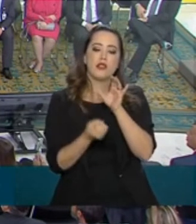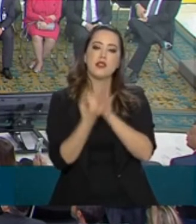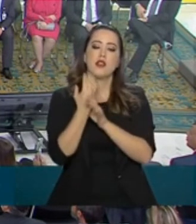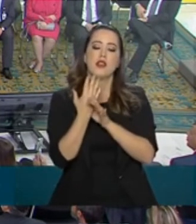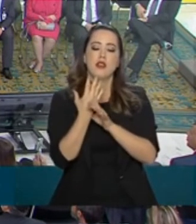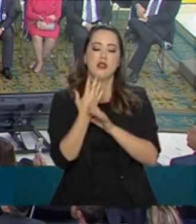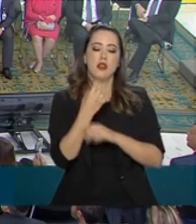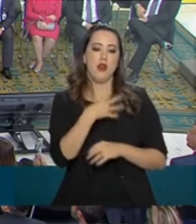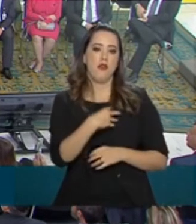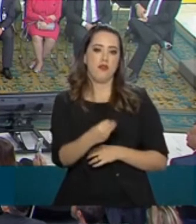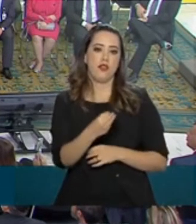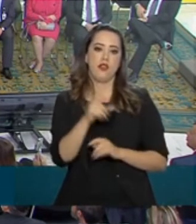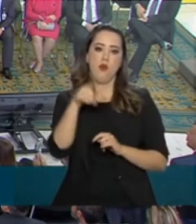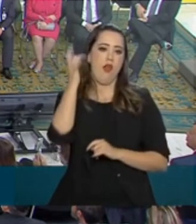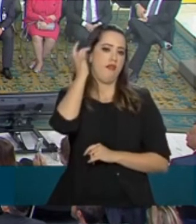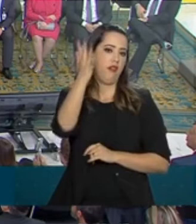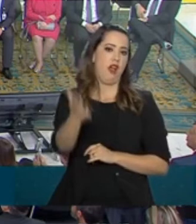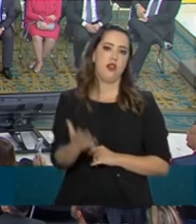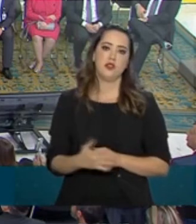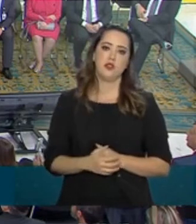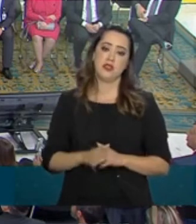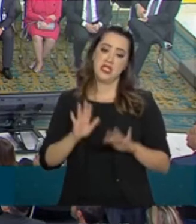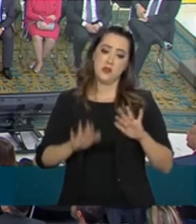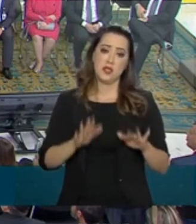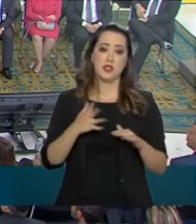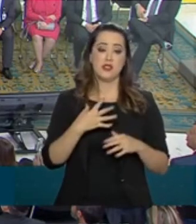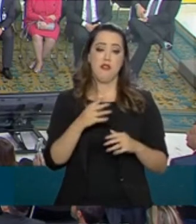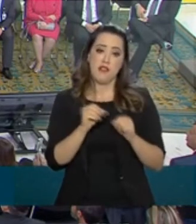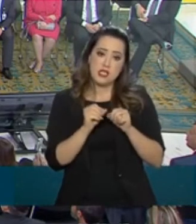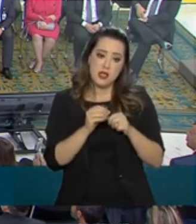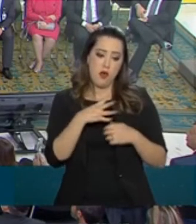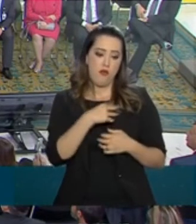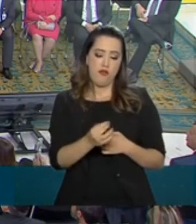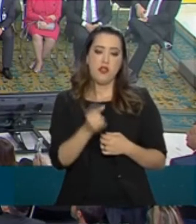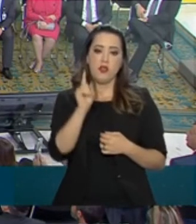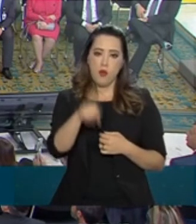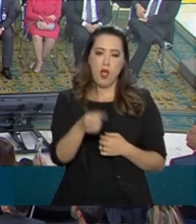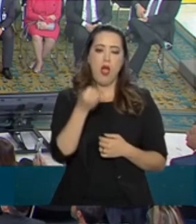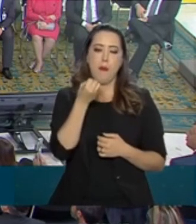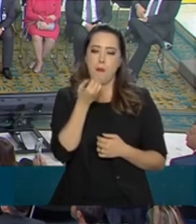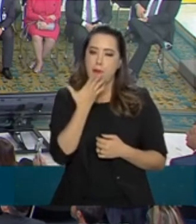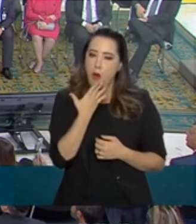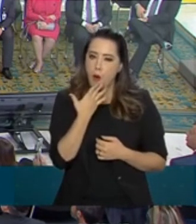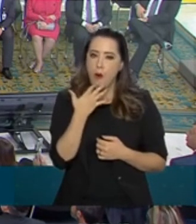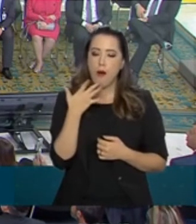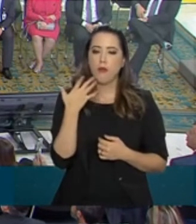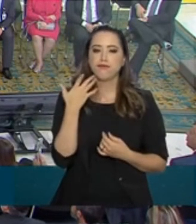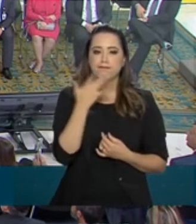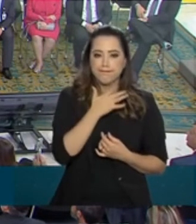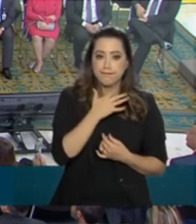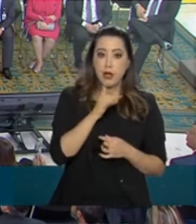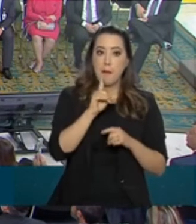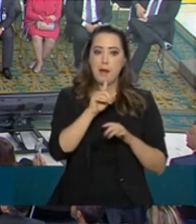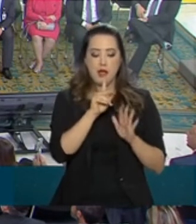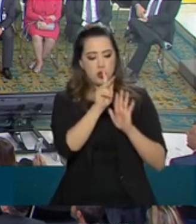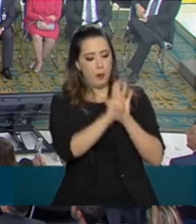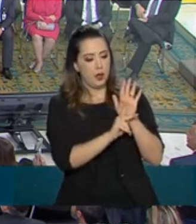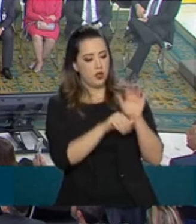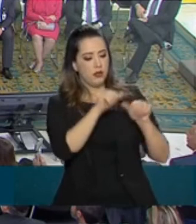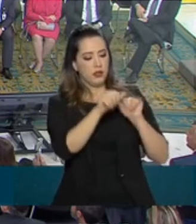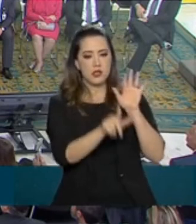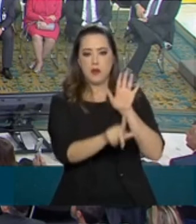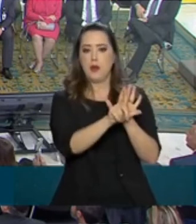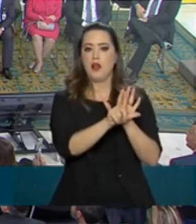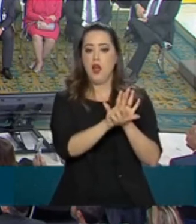e lhe dá, na maioria das vezes, prazer até. Agora, fazer o projeto se transformar em lei, ou